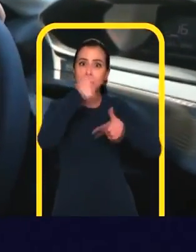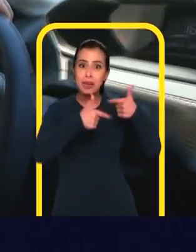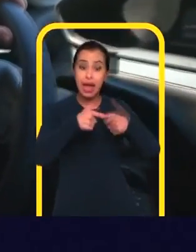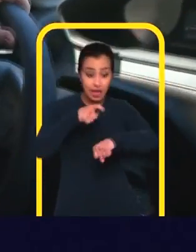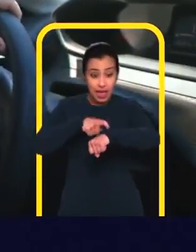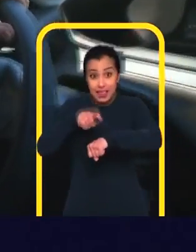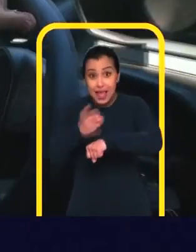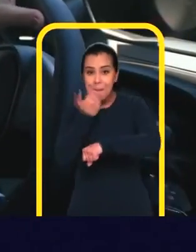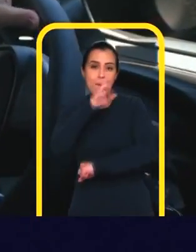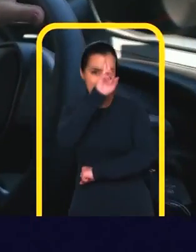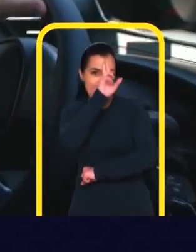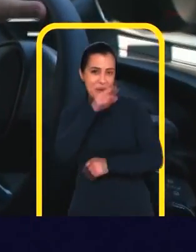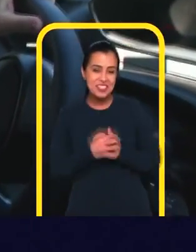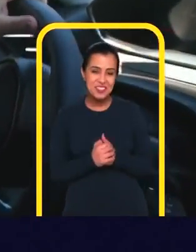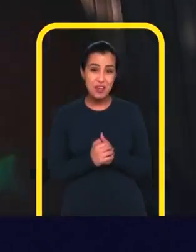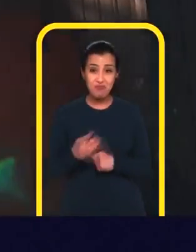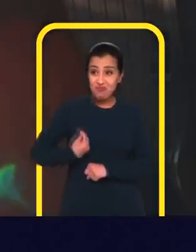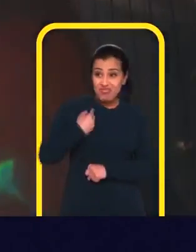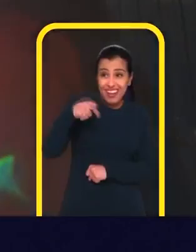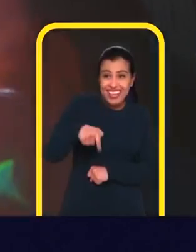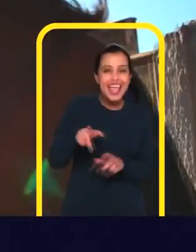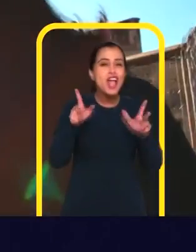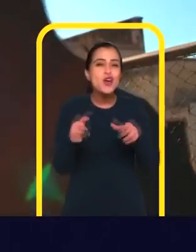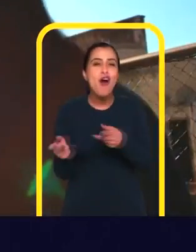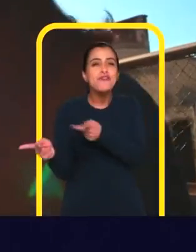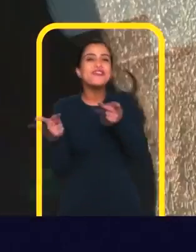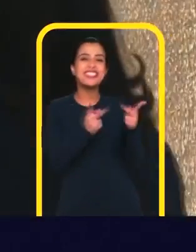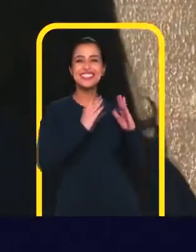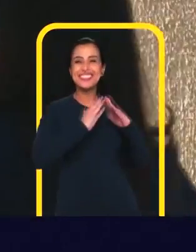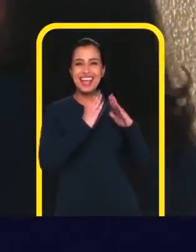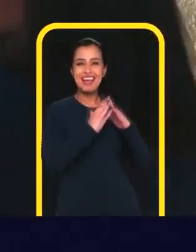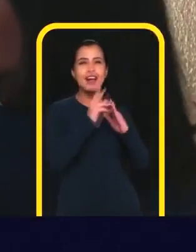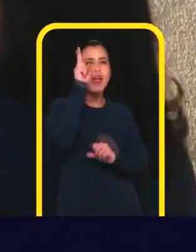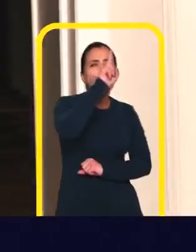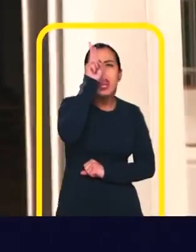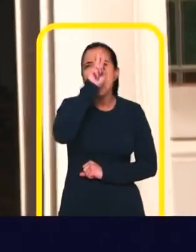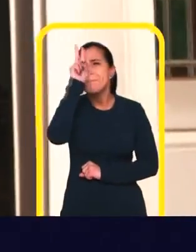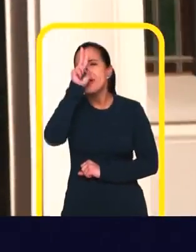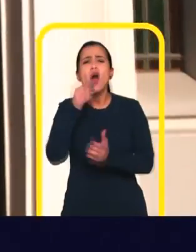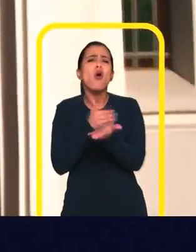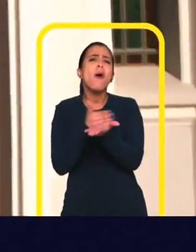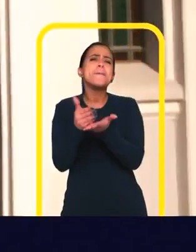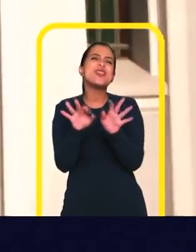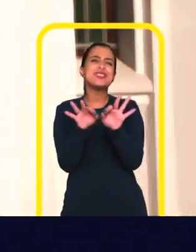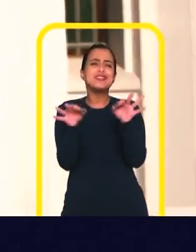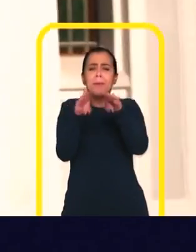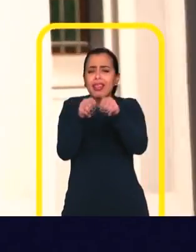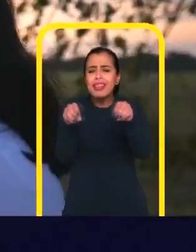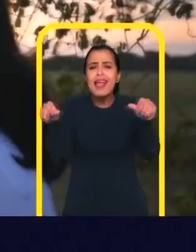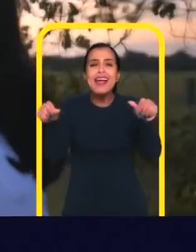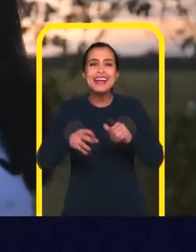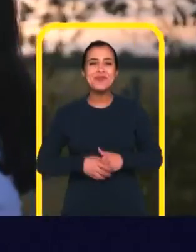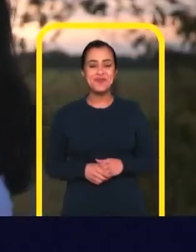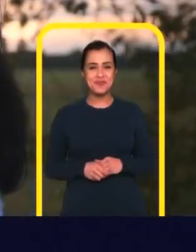trabalhar Quando dava voltava para almoçar Poder estar aqui é poder voltar para casa Lembrar que tudo começou Uma estrada